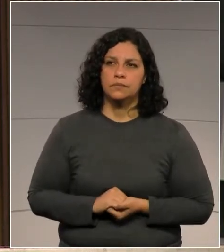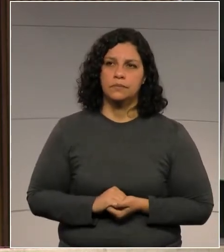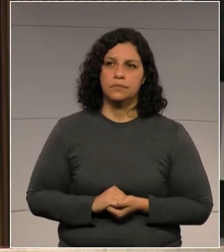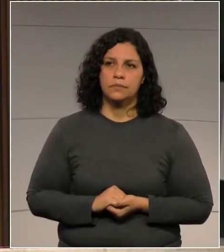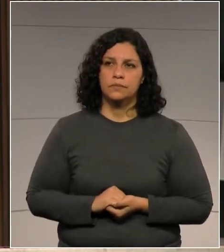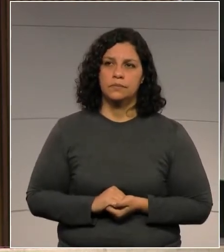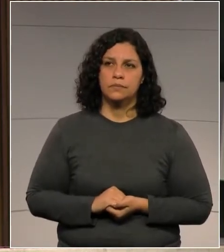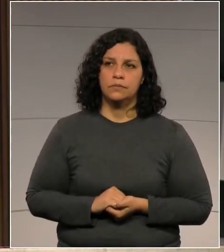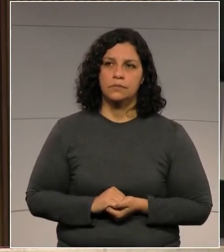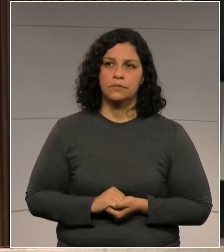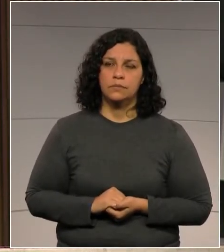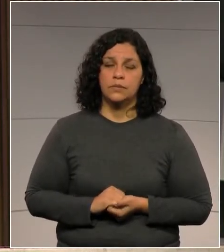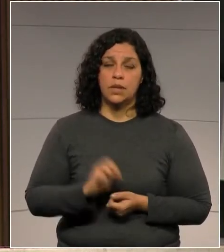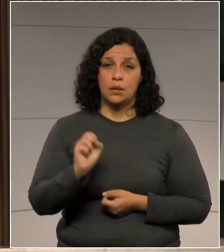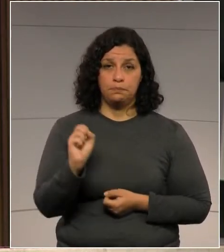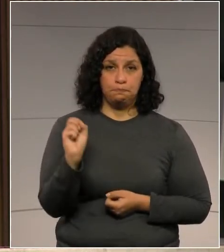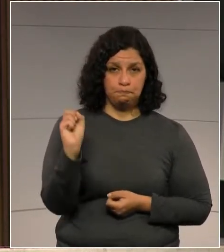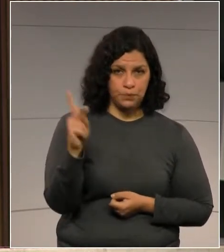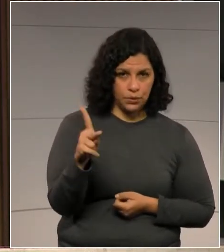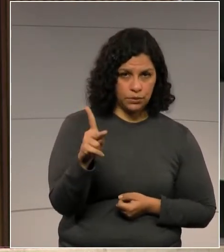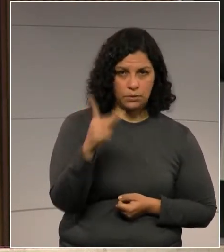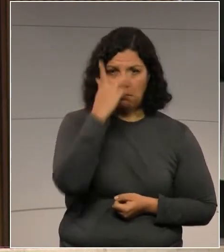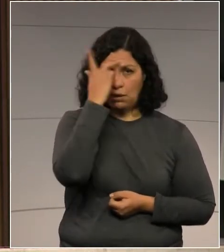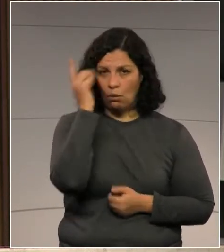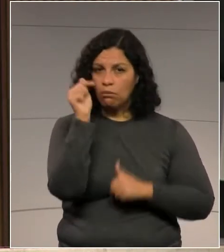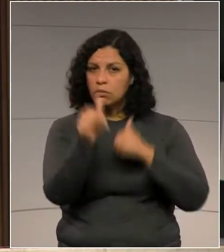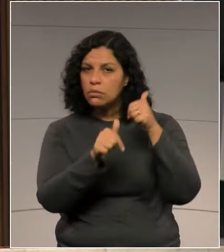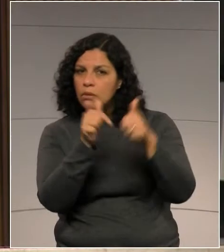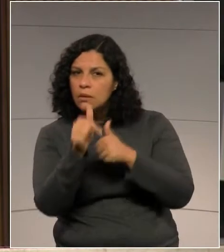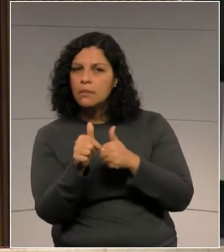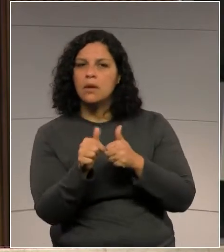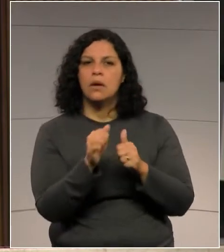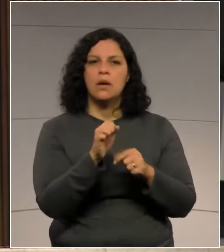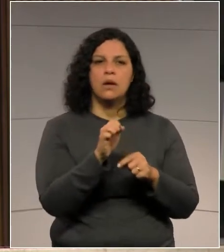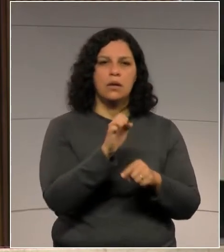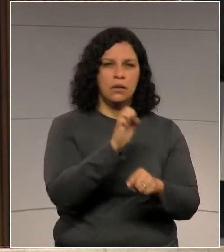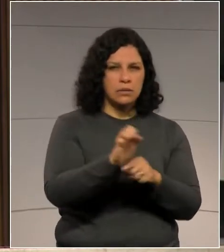a aposentadoria do servidor por idade.